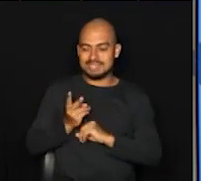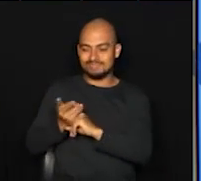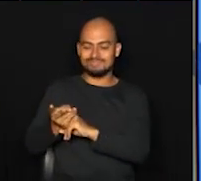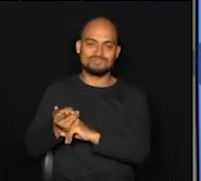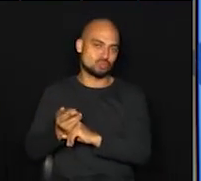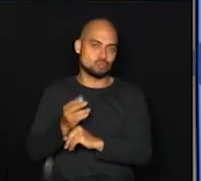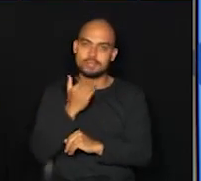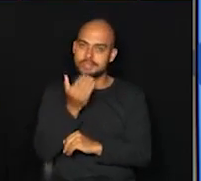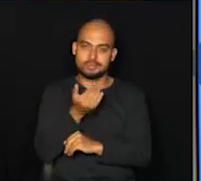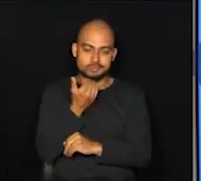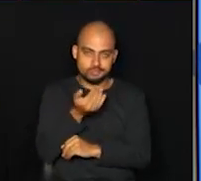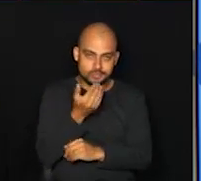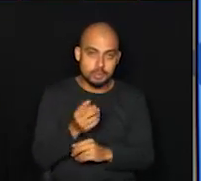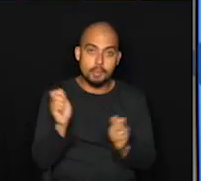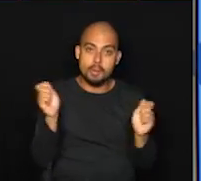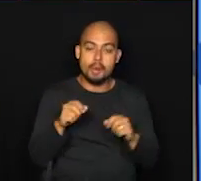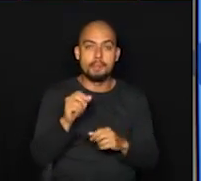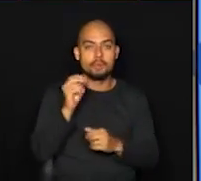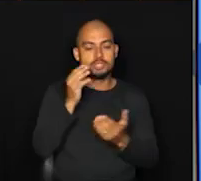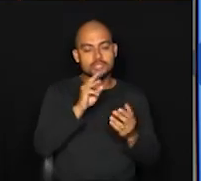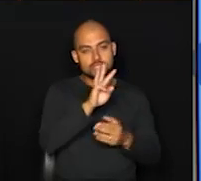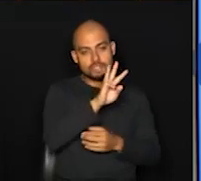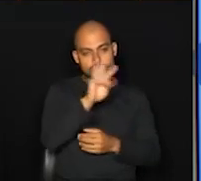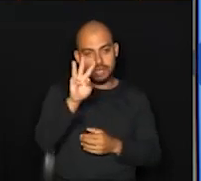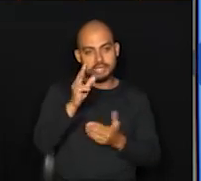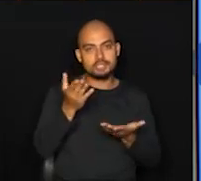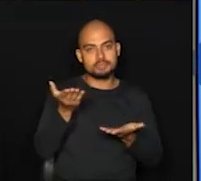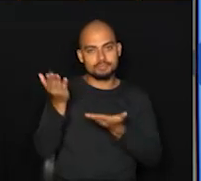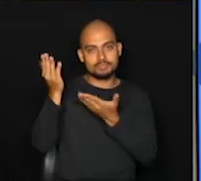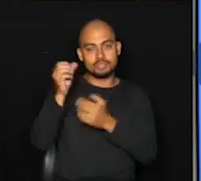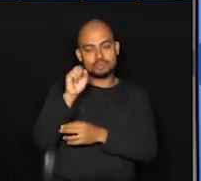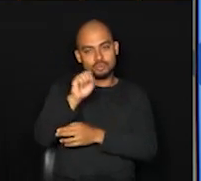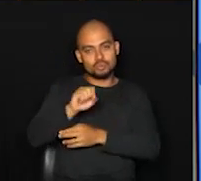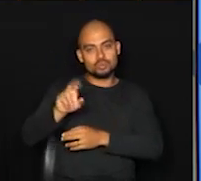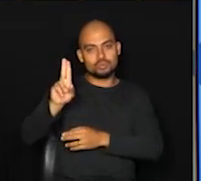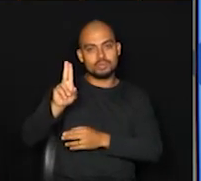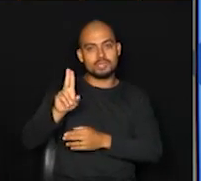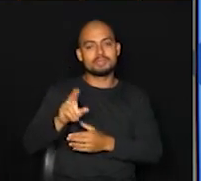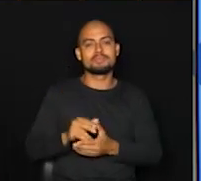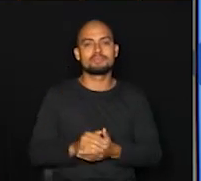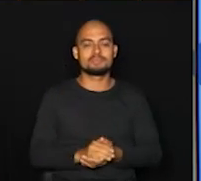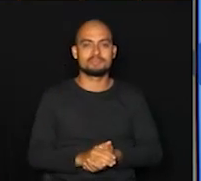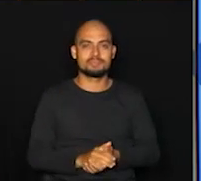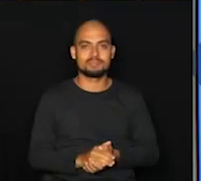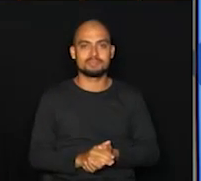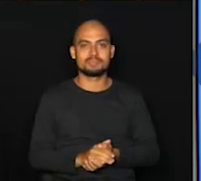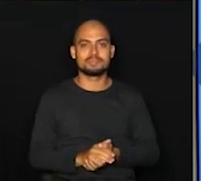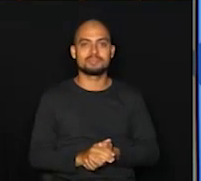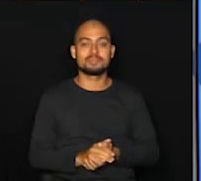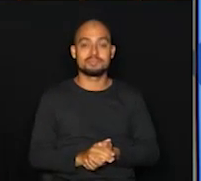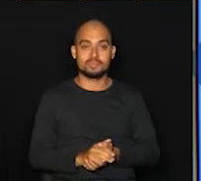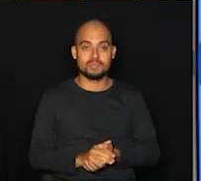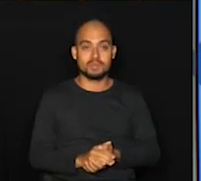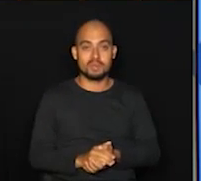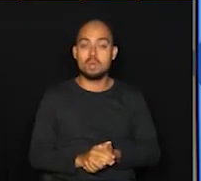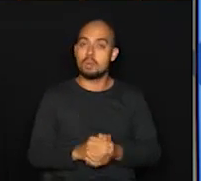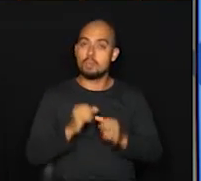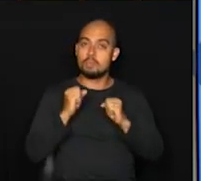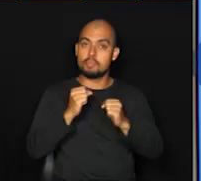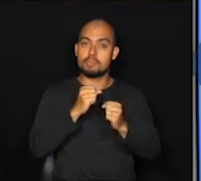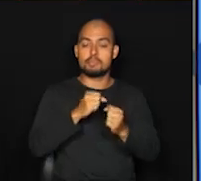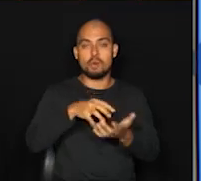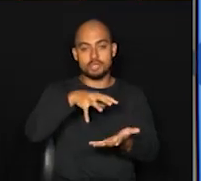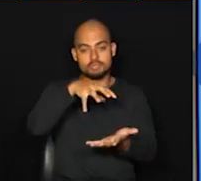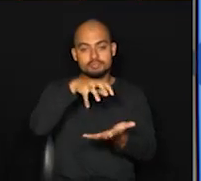em Sumaré, olha, www.sumaré.sp.gov.br para fazer a inscrição.